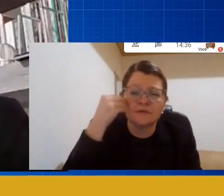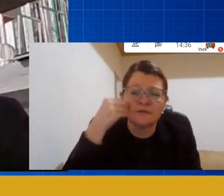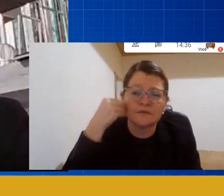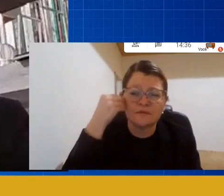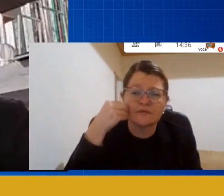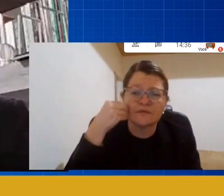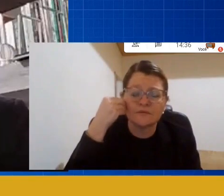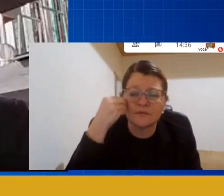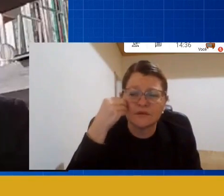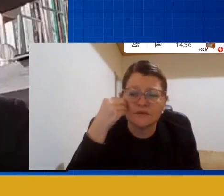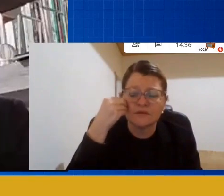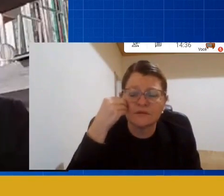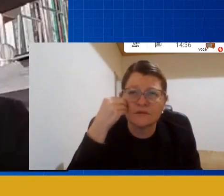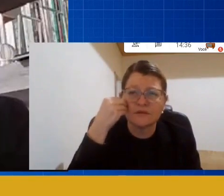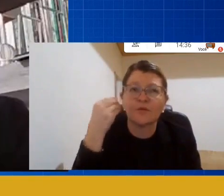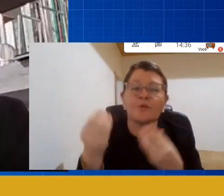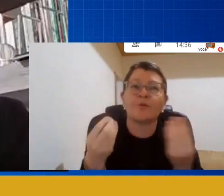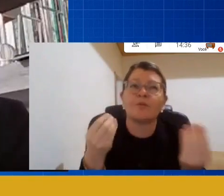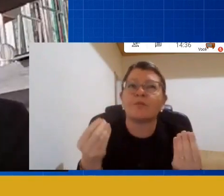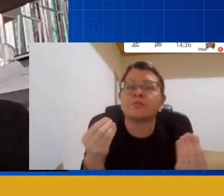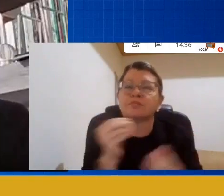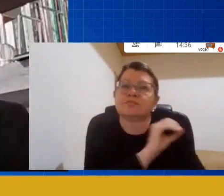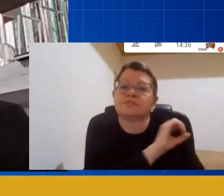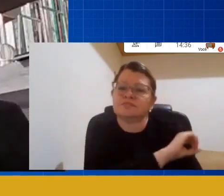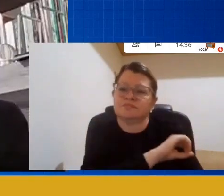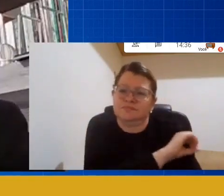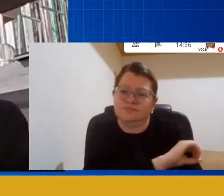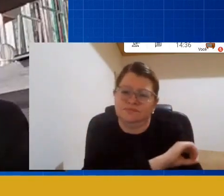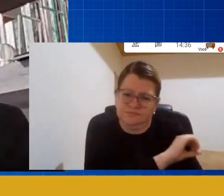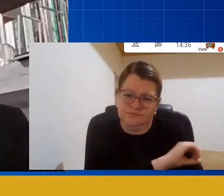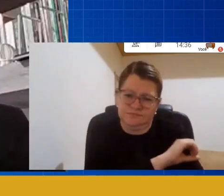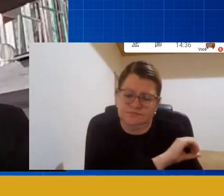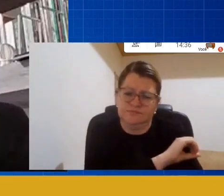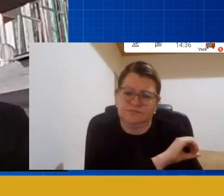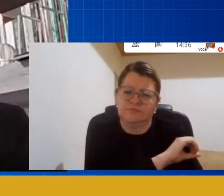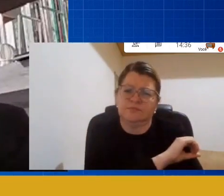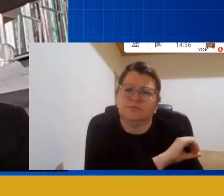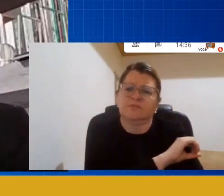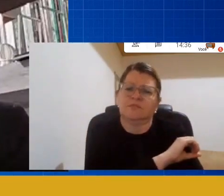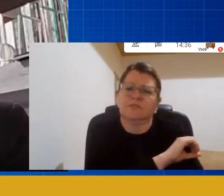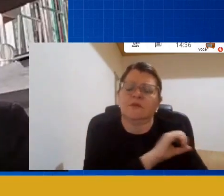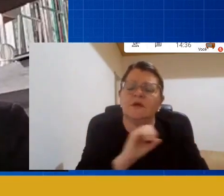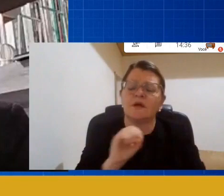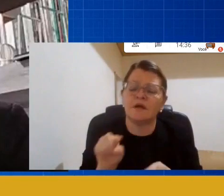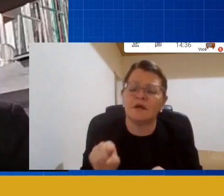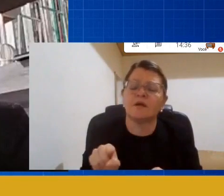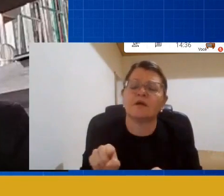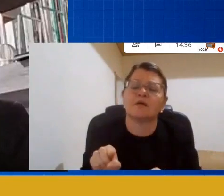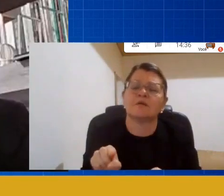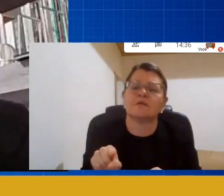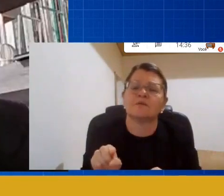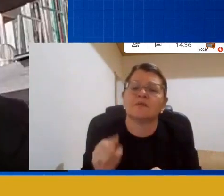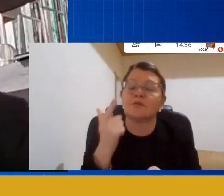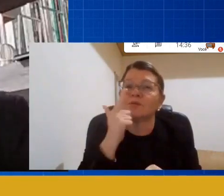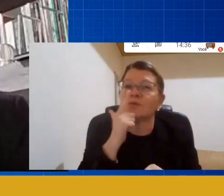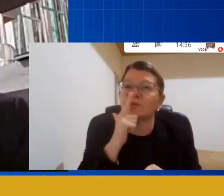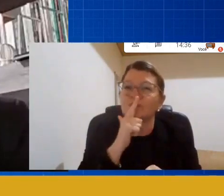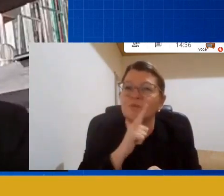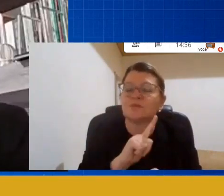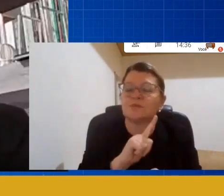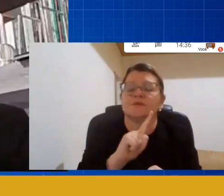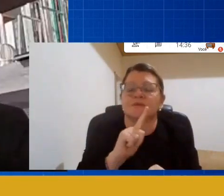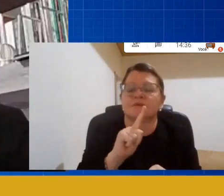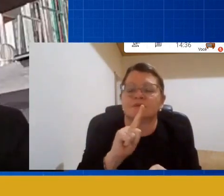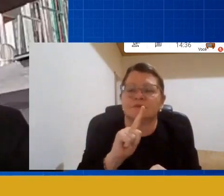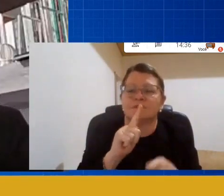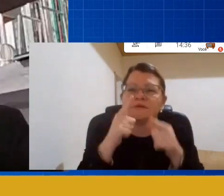a educação infantil de certa forma ela não conseguir construir uma linguagem